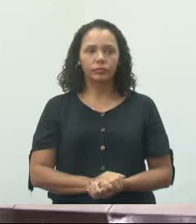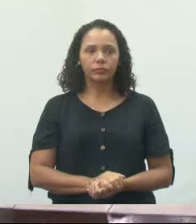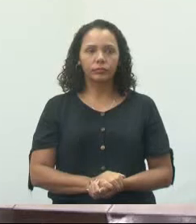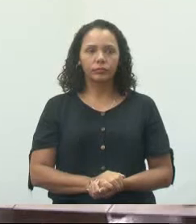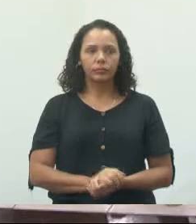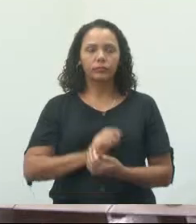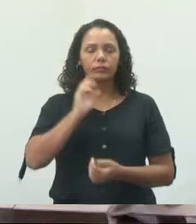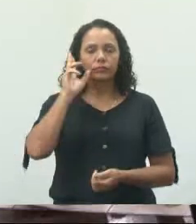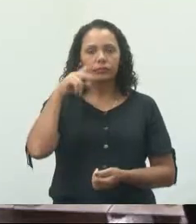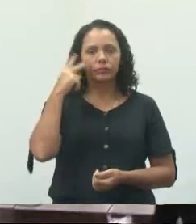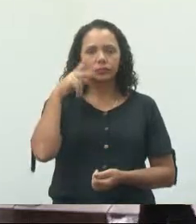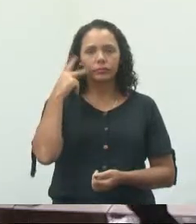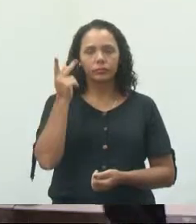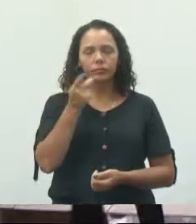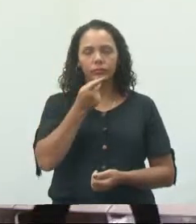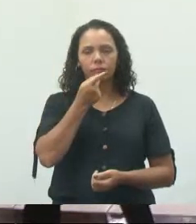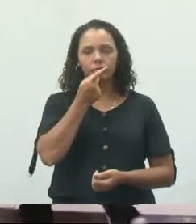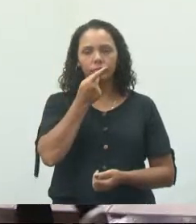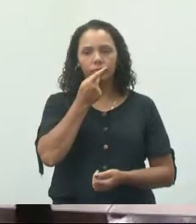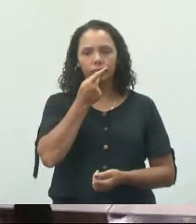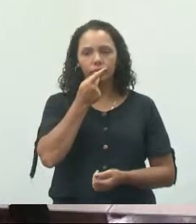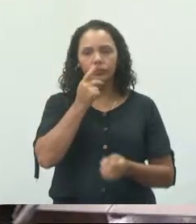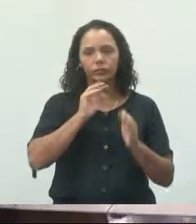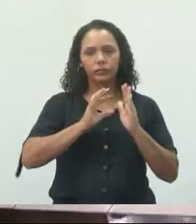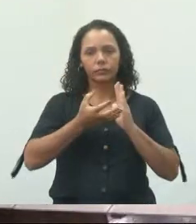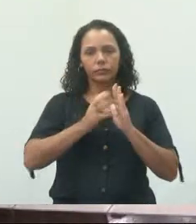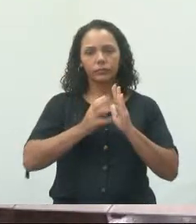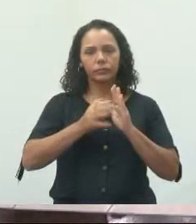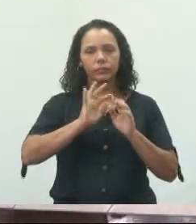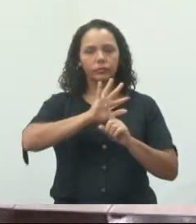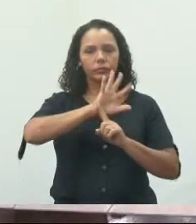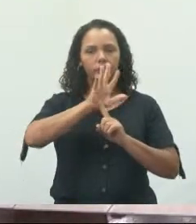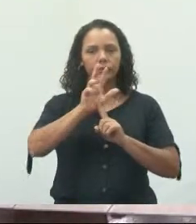Vereador Hernani Barreto, Republicanos.